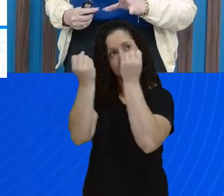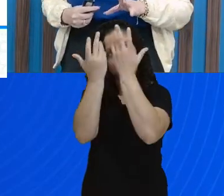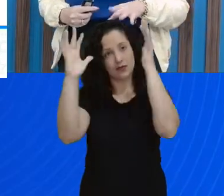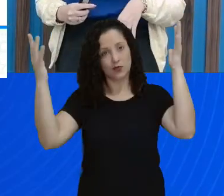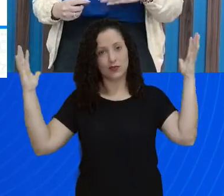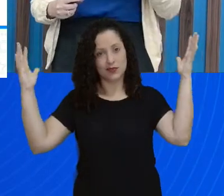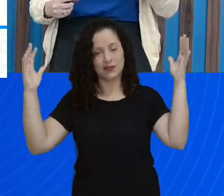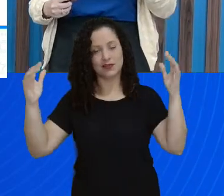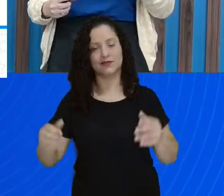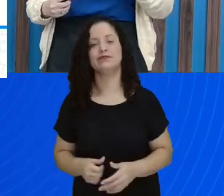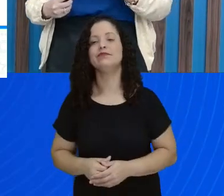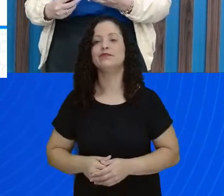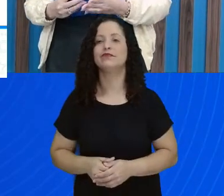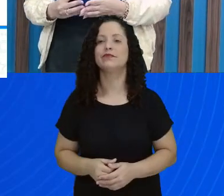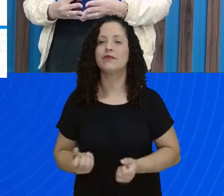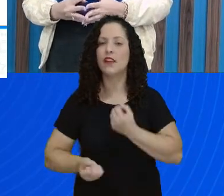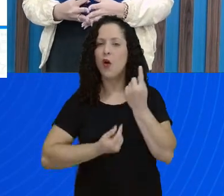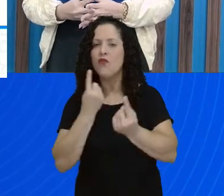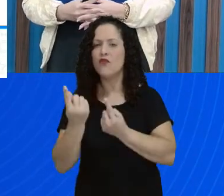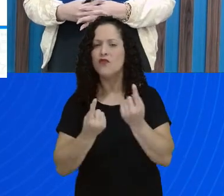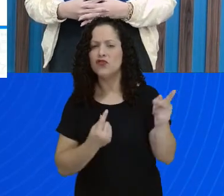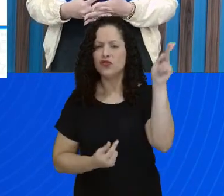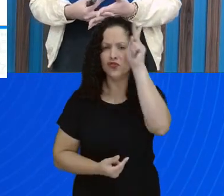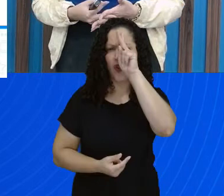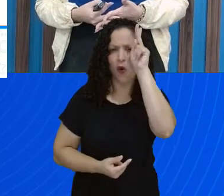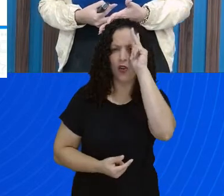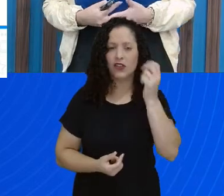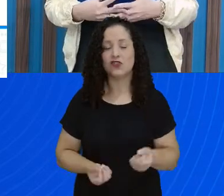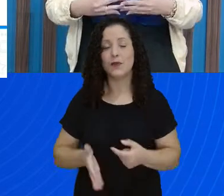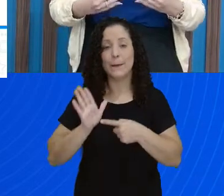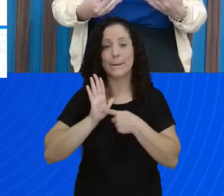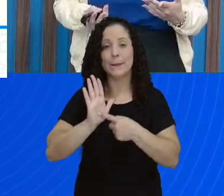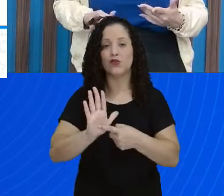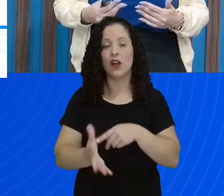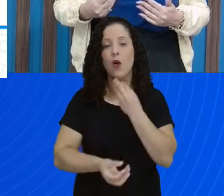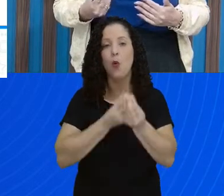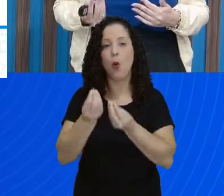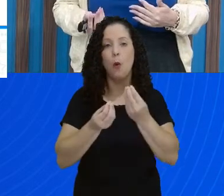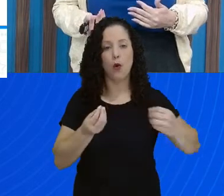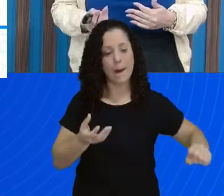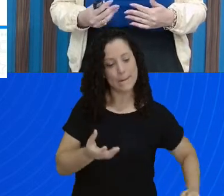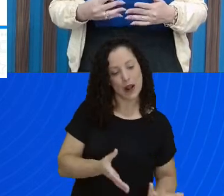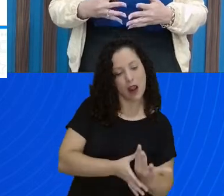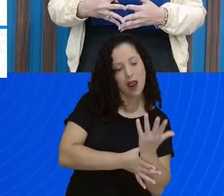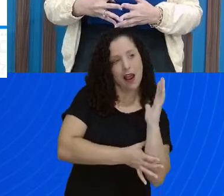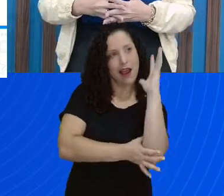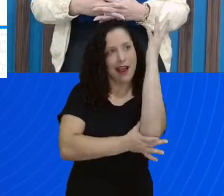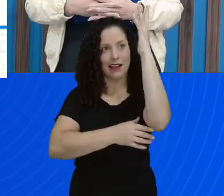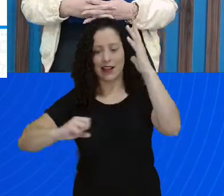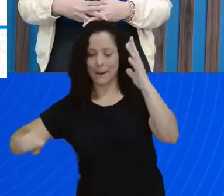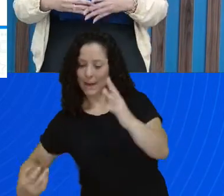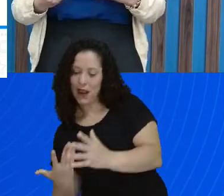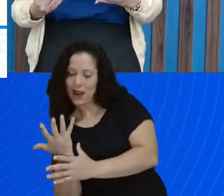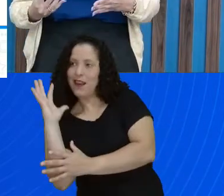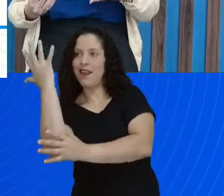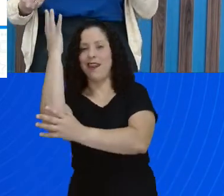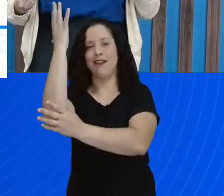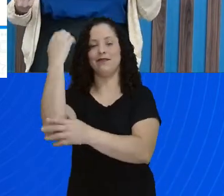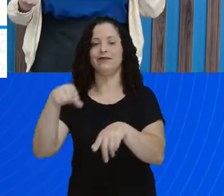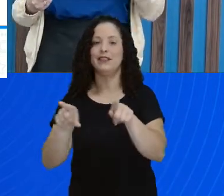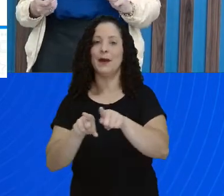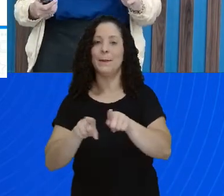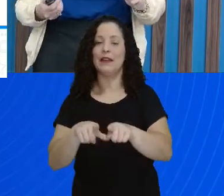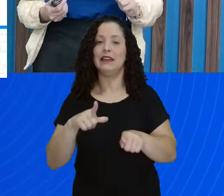histórias surgem para explicar o aparecimento de plantas ou falam sobre alimentos e outras citam ainda deuses